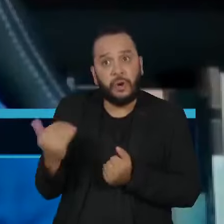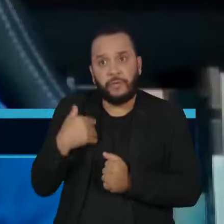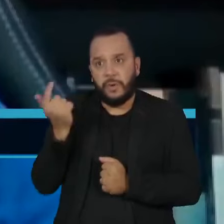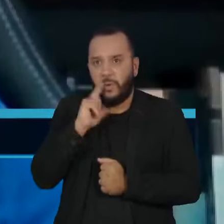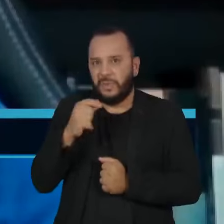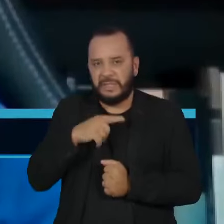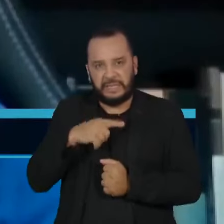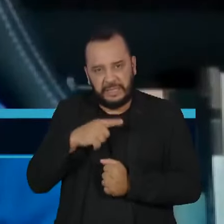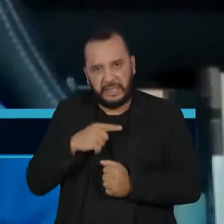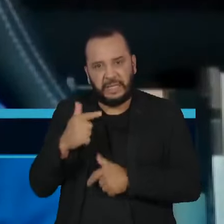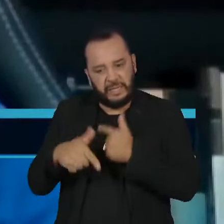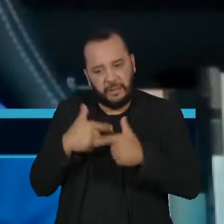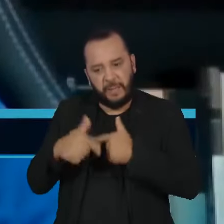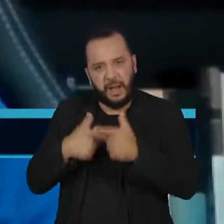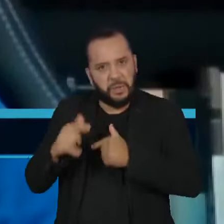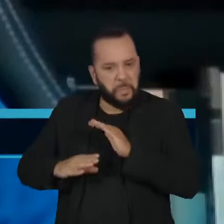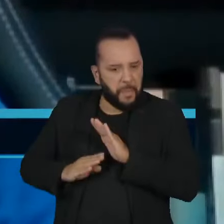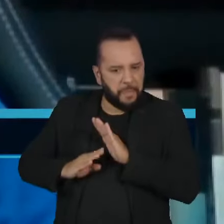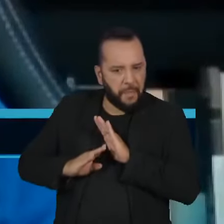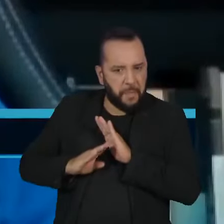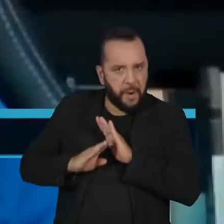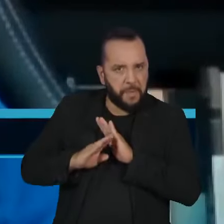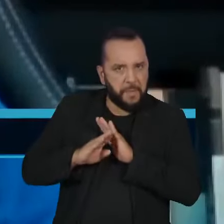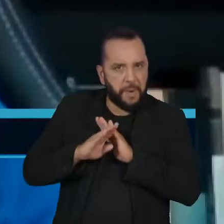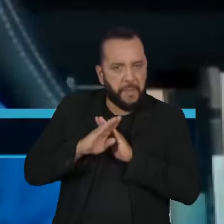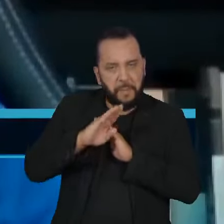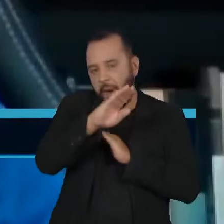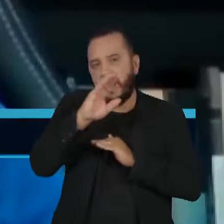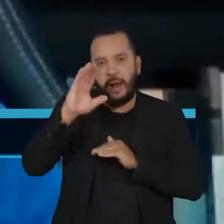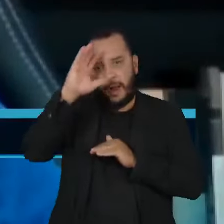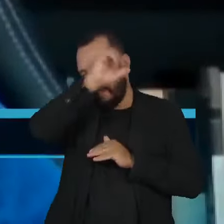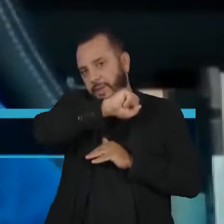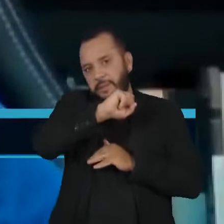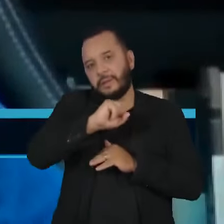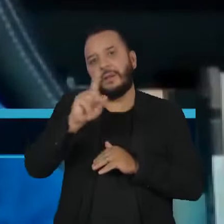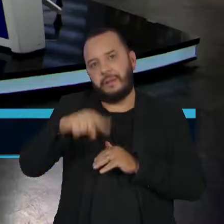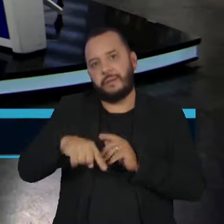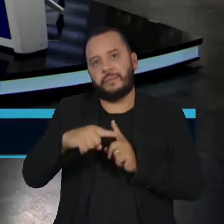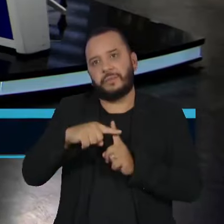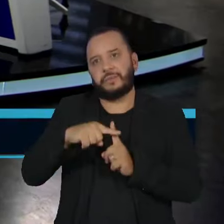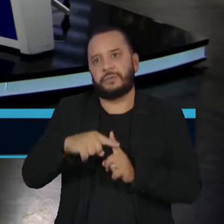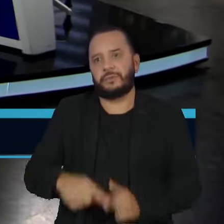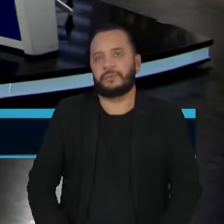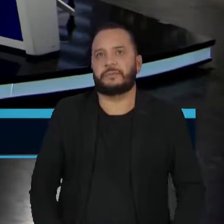no mercado de trabalho é algo bastante positivo. Bom dia, né?